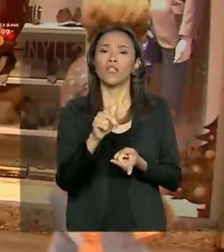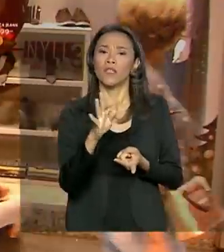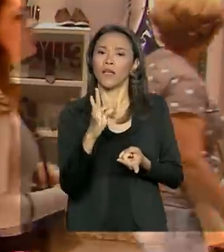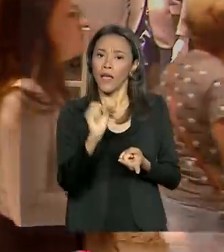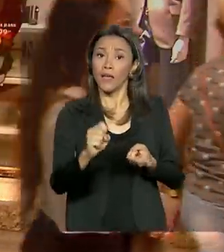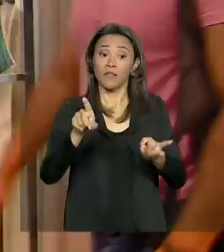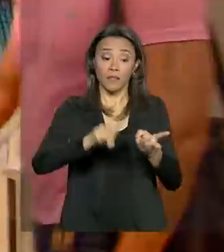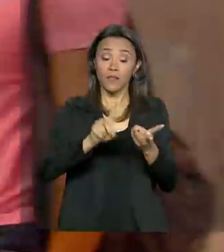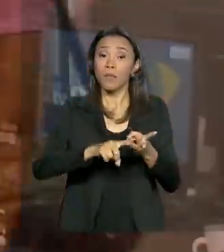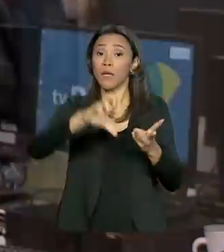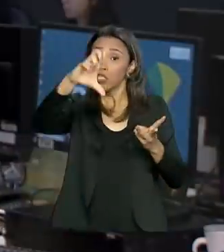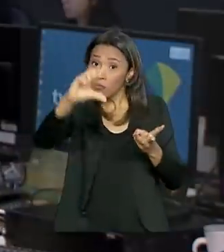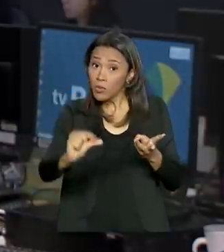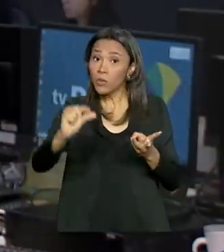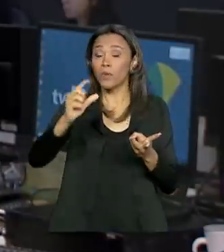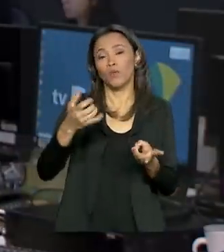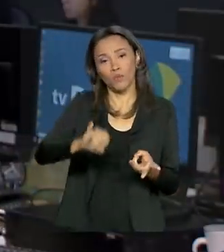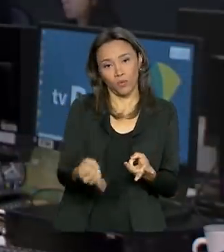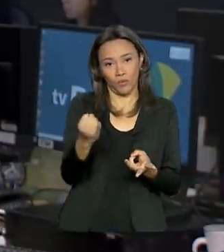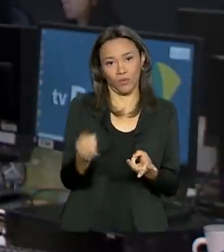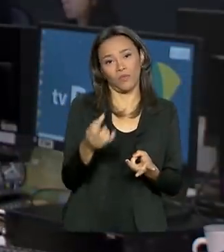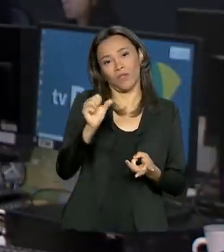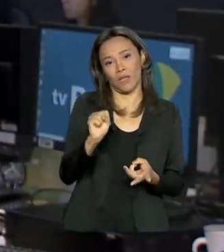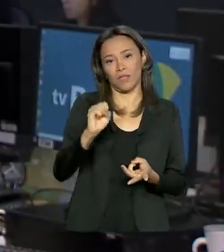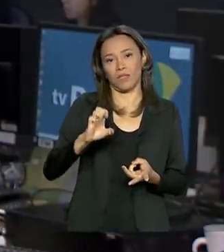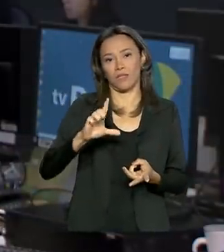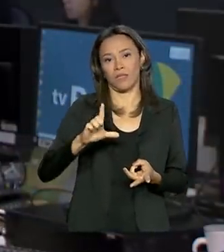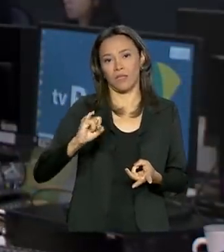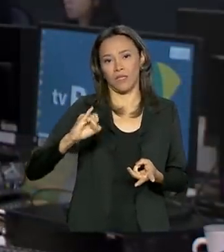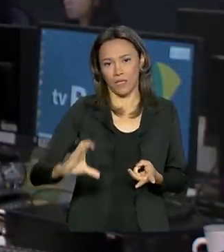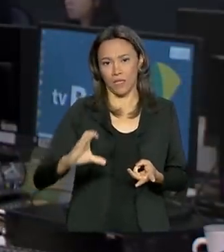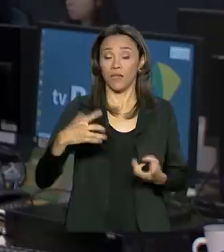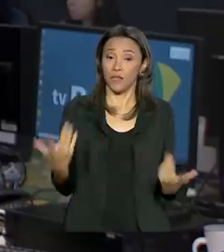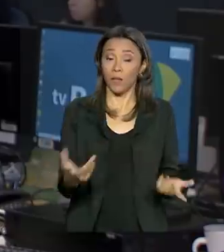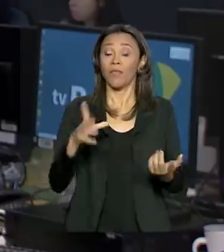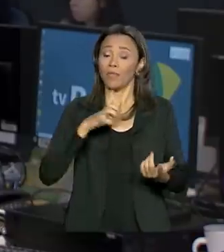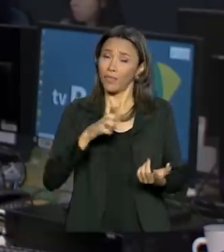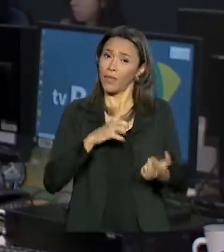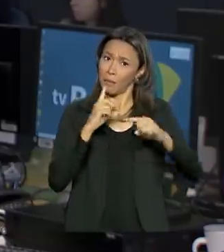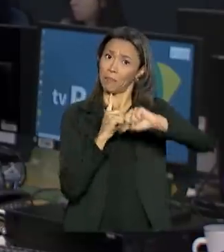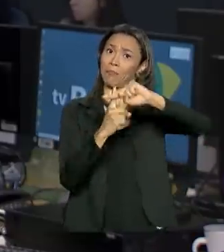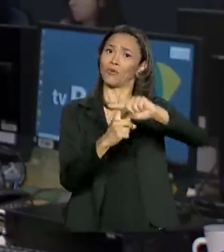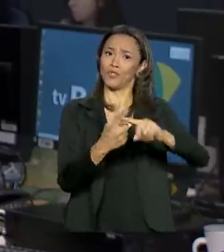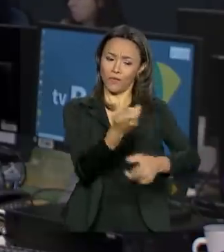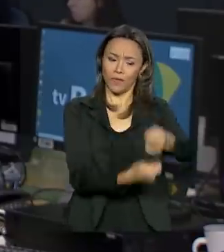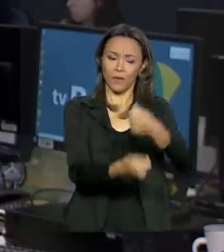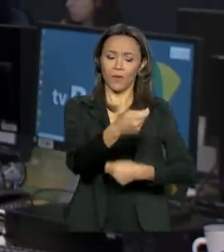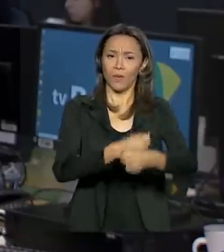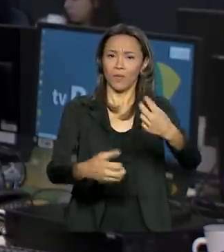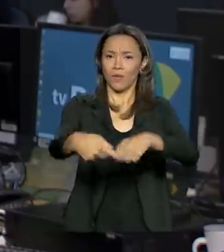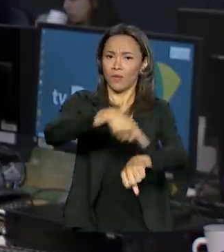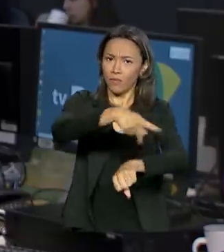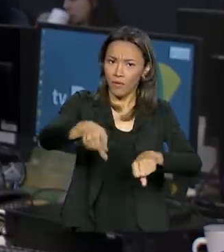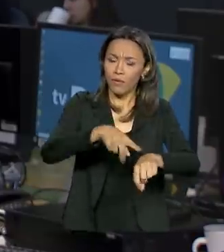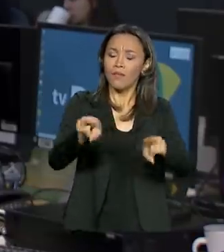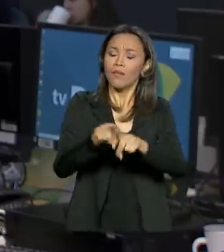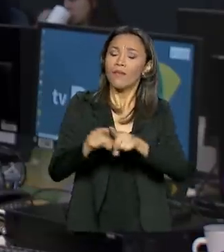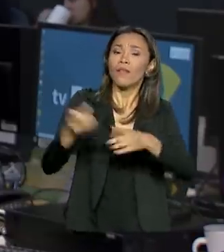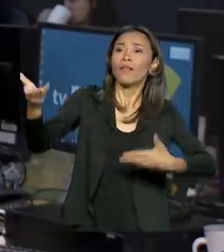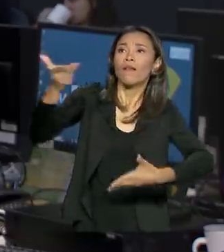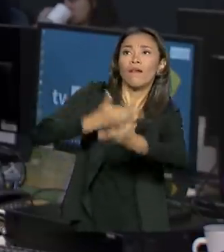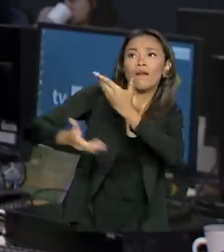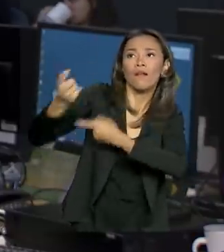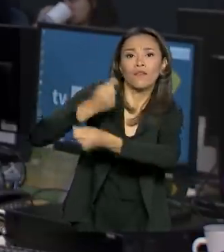,5%. O mercado tem uma expectativa positiva em relação à economia do país para o ano que vem e também nas relações comerciais